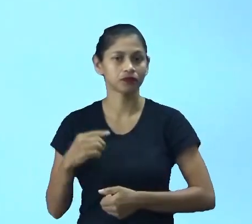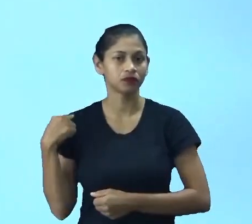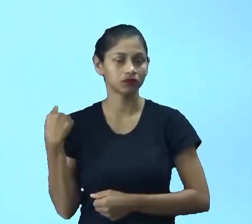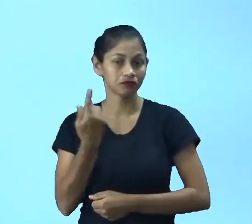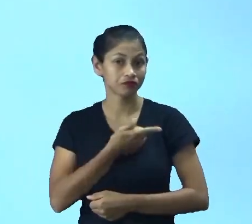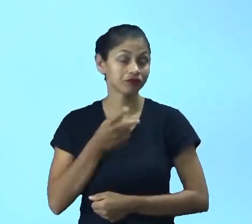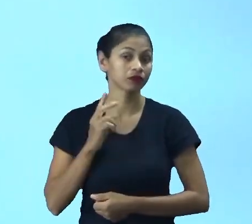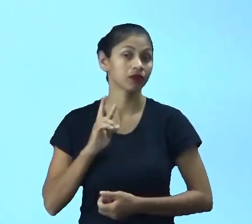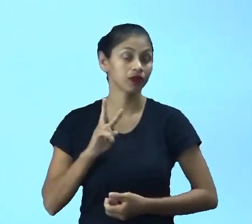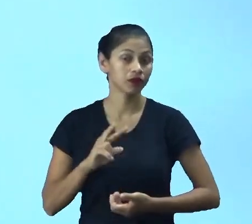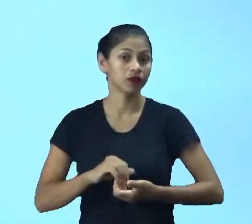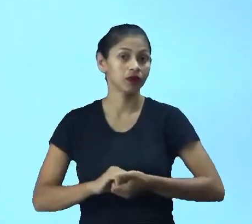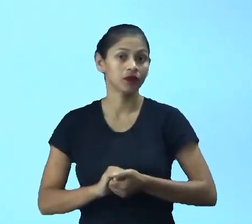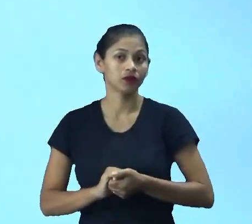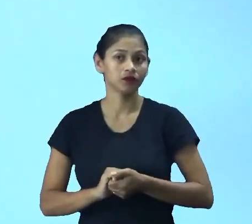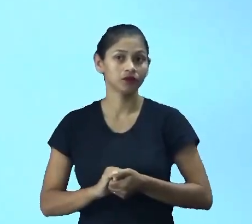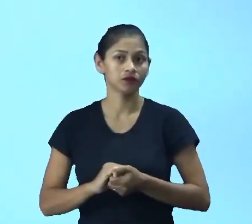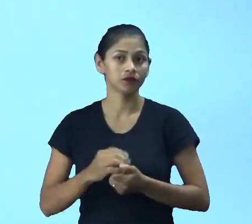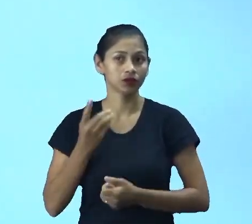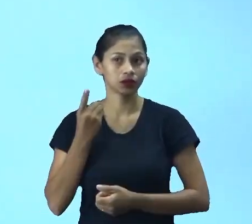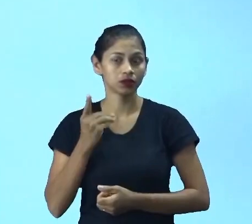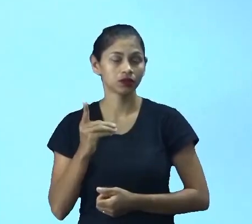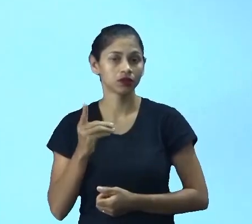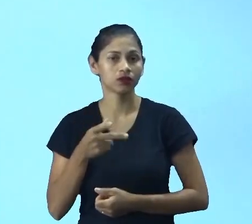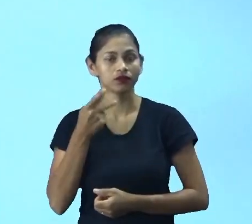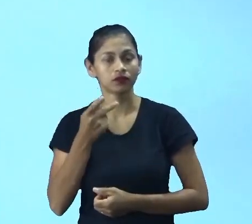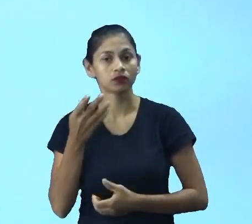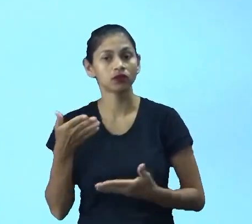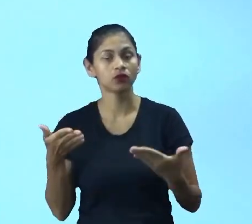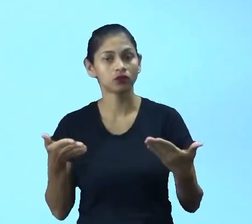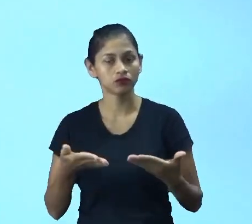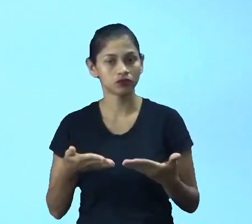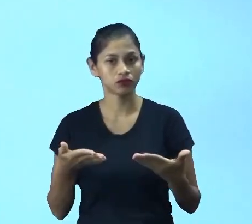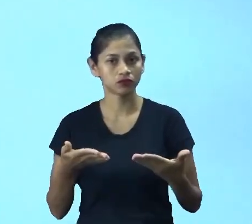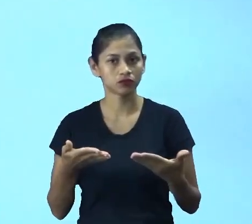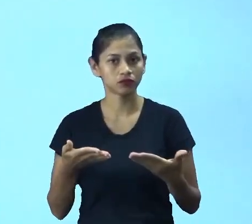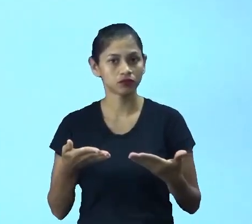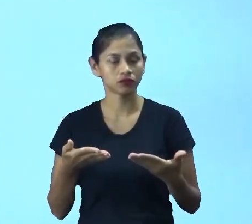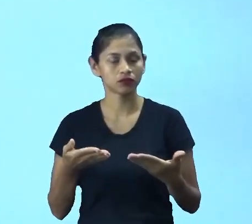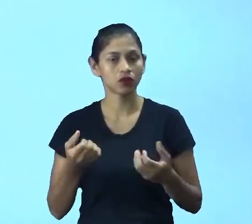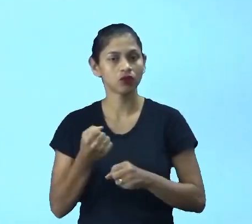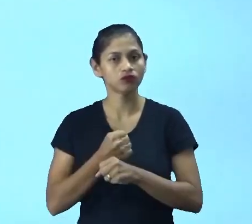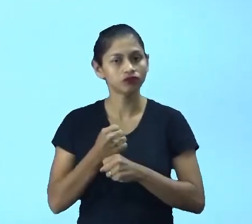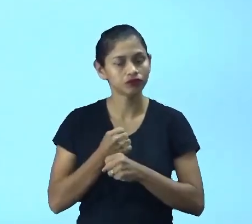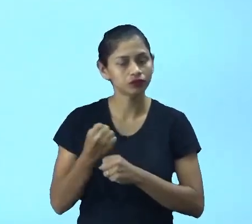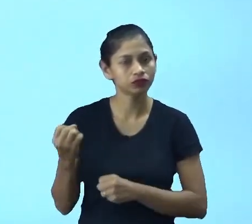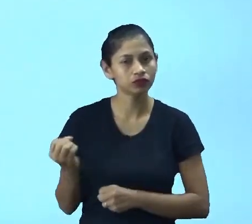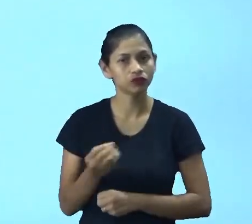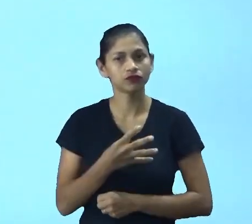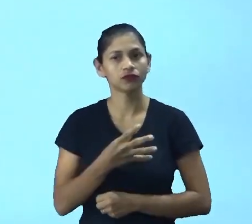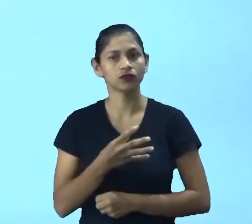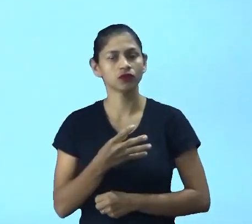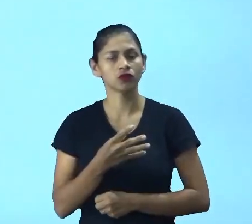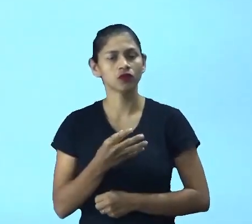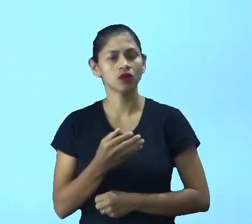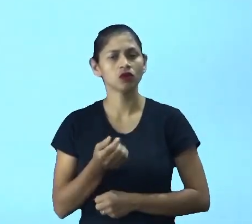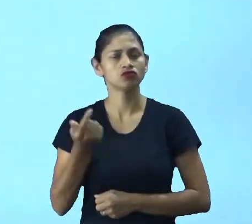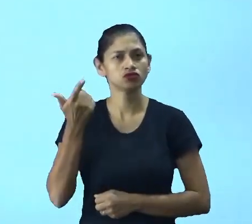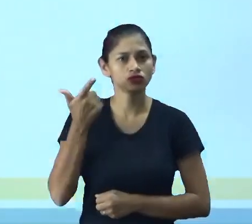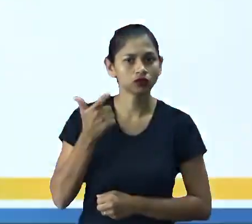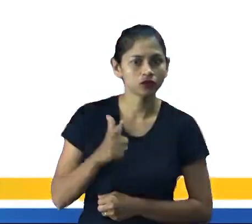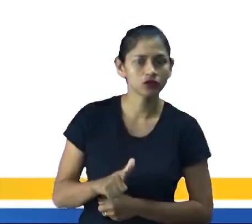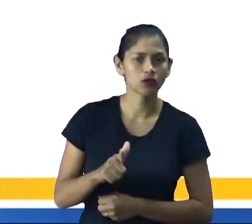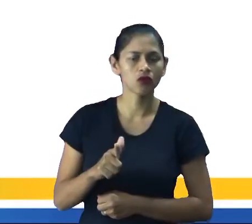a primeira data que nós estamos falando hoje é o ano novo, um tempo de renovação, de